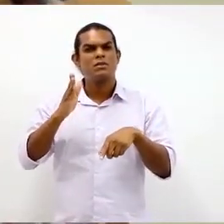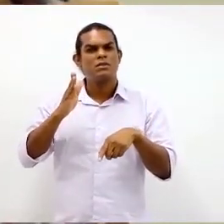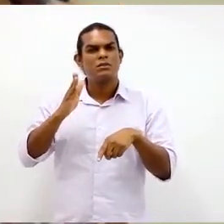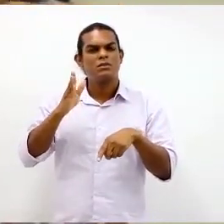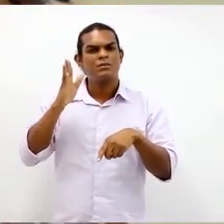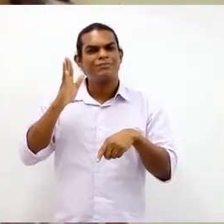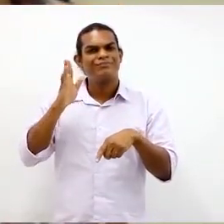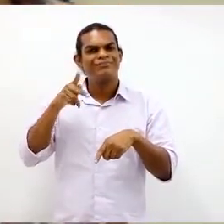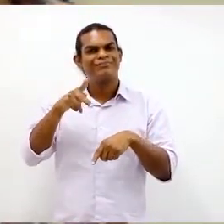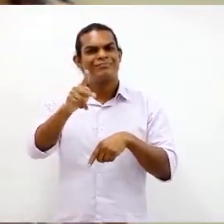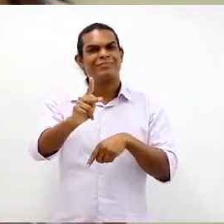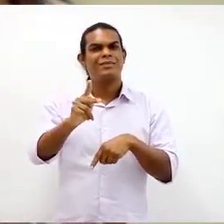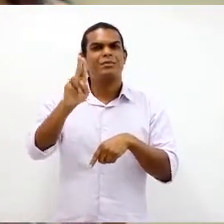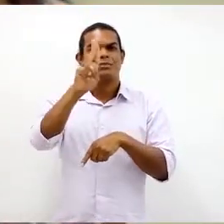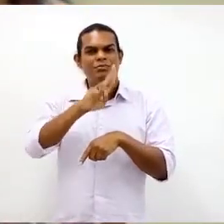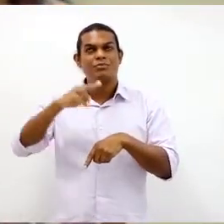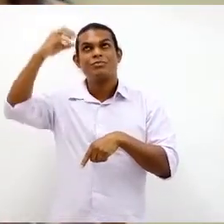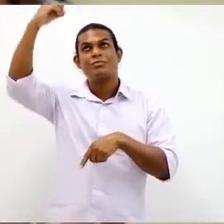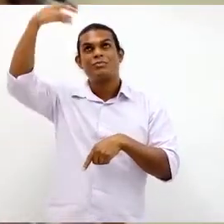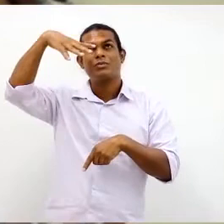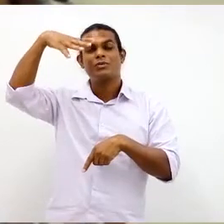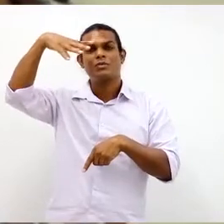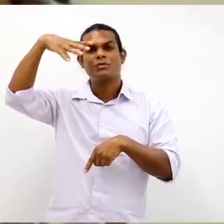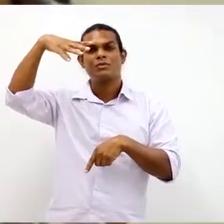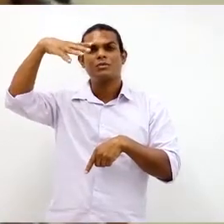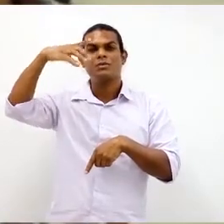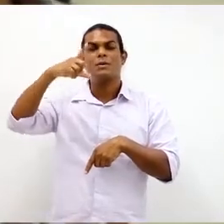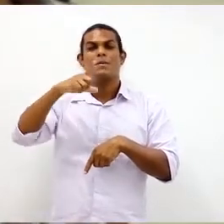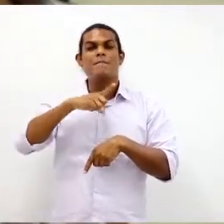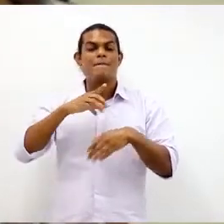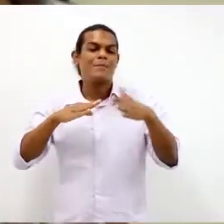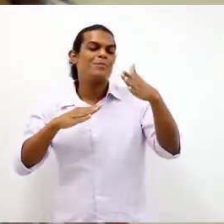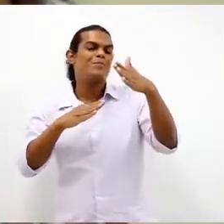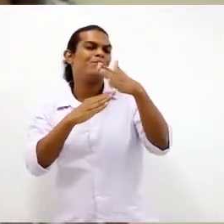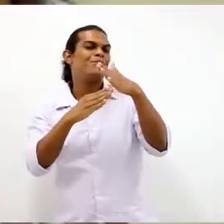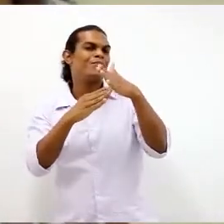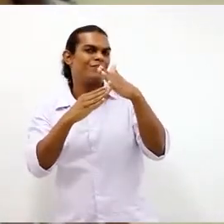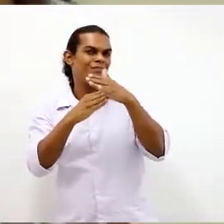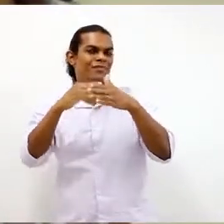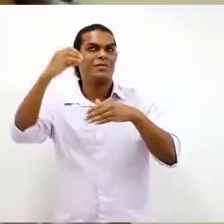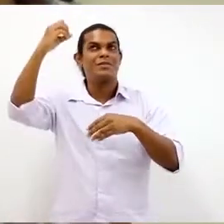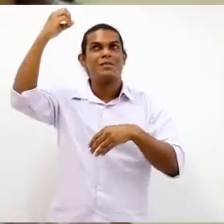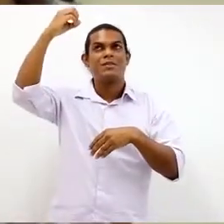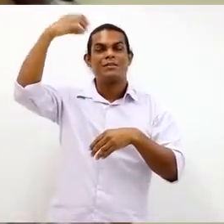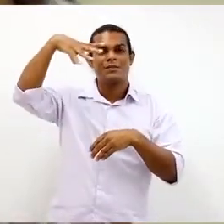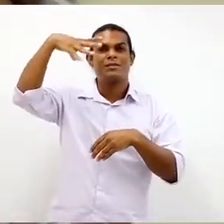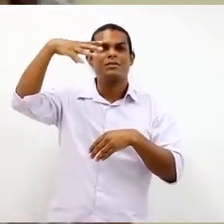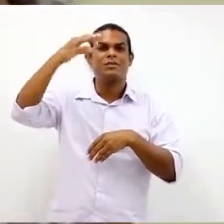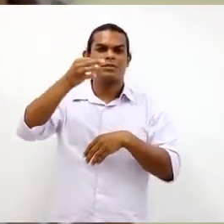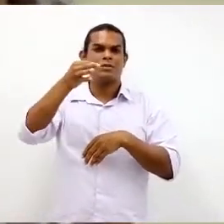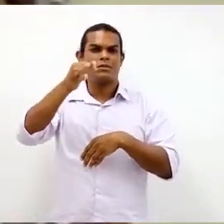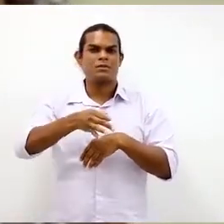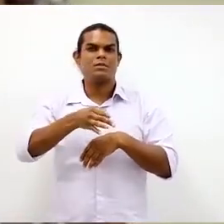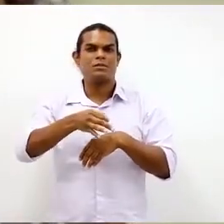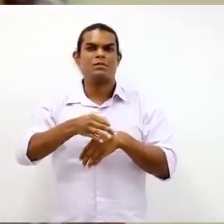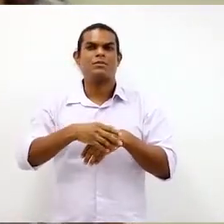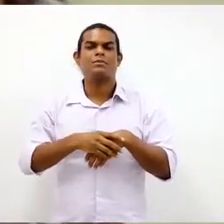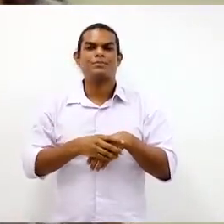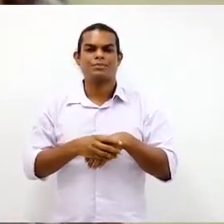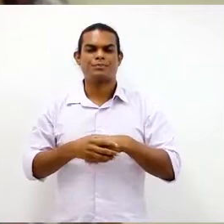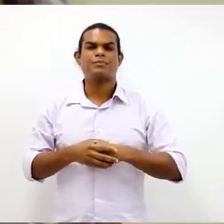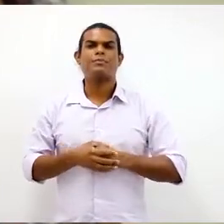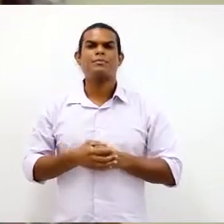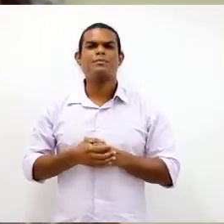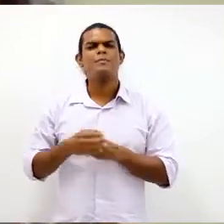todo o tempo, para manter uma intensidade única e não afetar a saúde do trabalhador através da sua visão. Me diga,